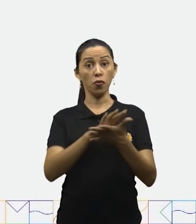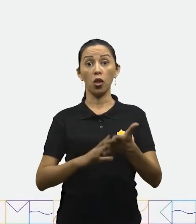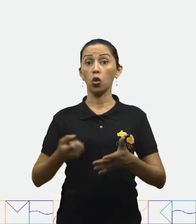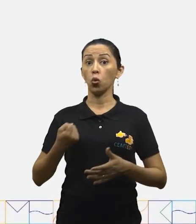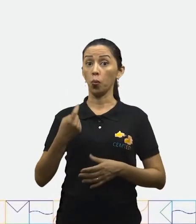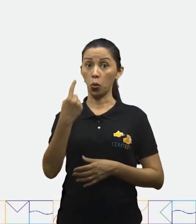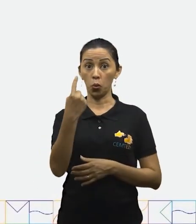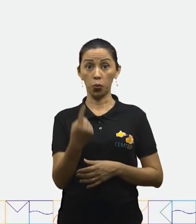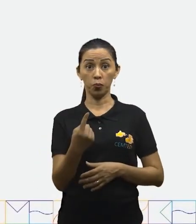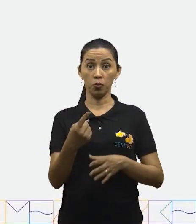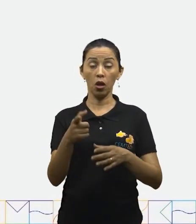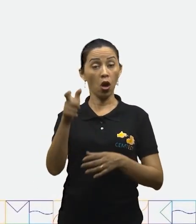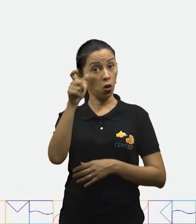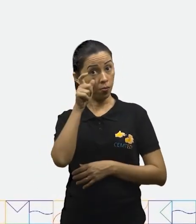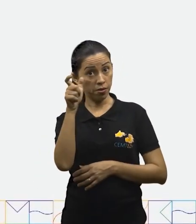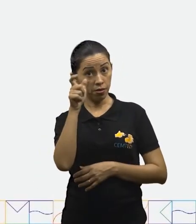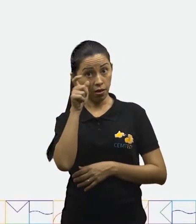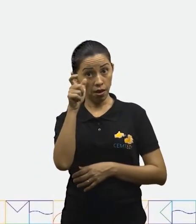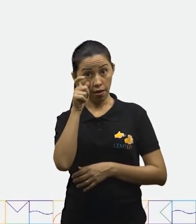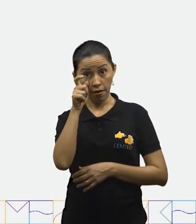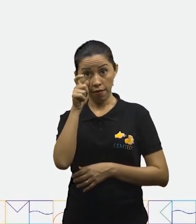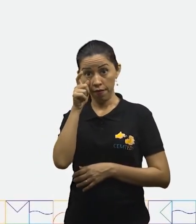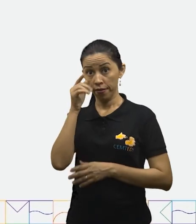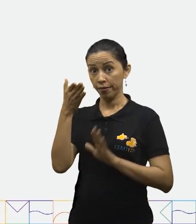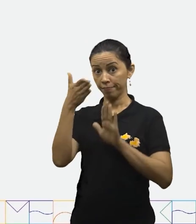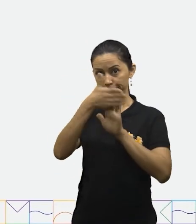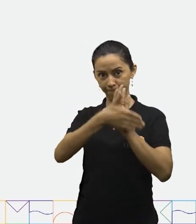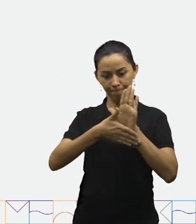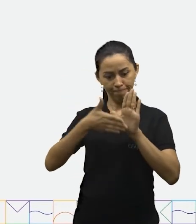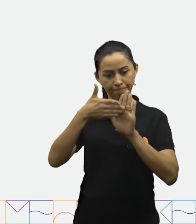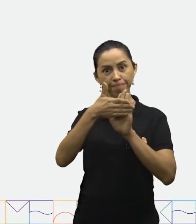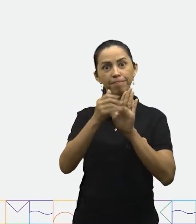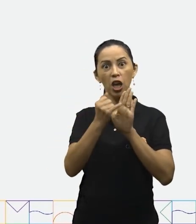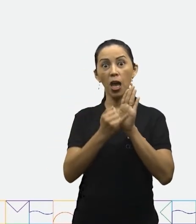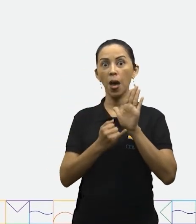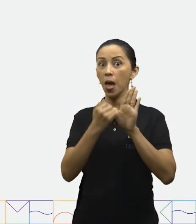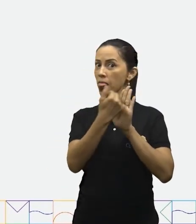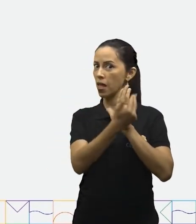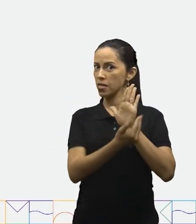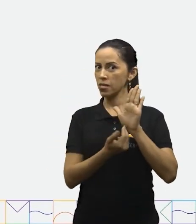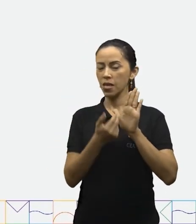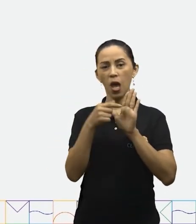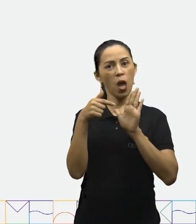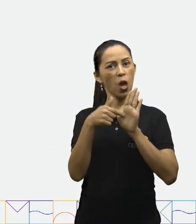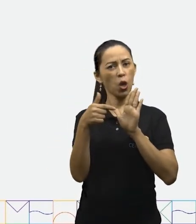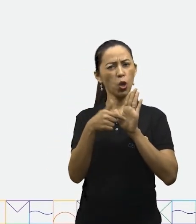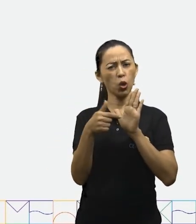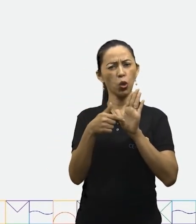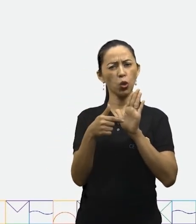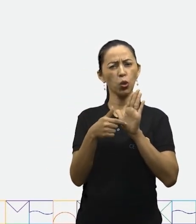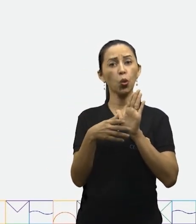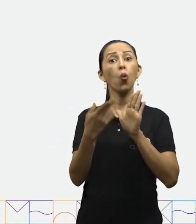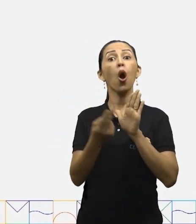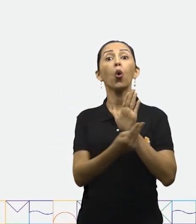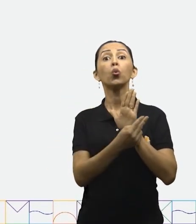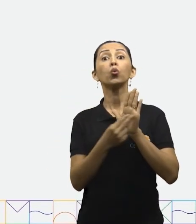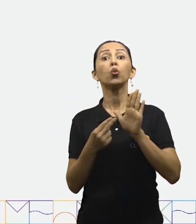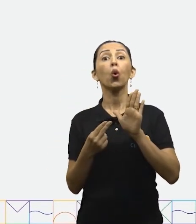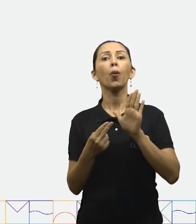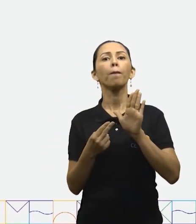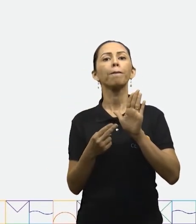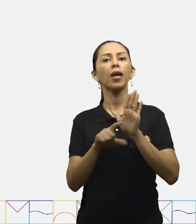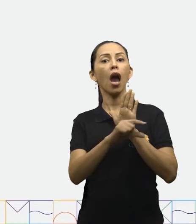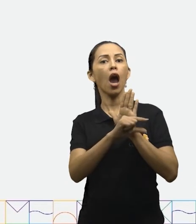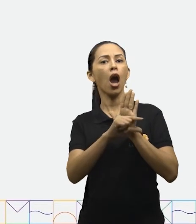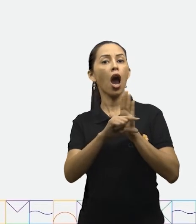Atividade 1. Observe a capa do livro abaixo e destaque o nome da autora.